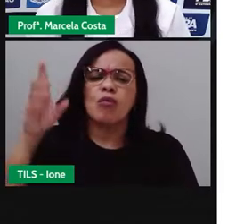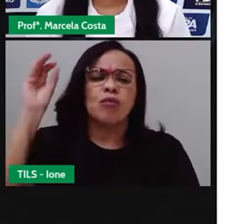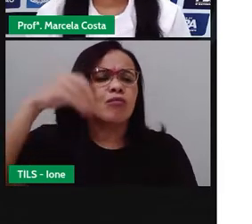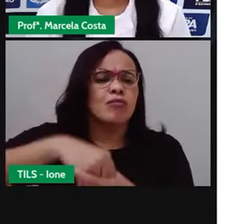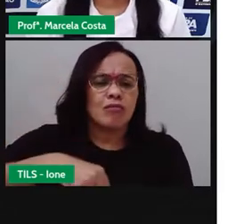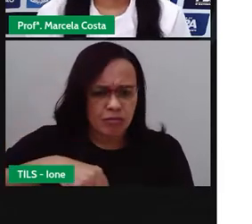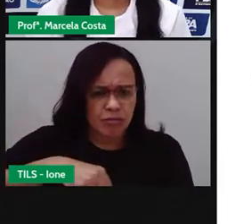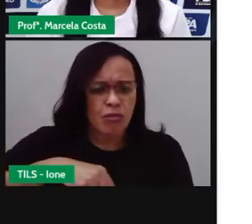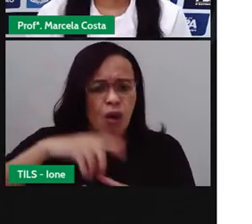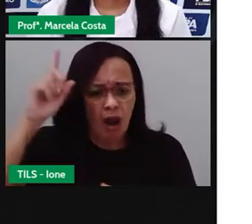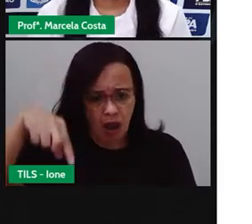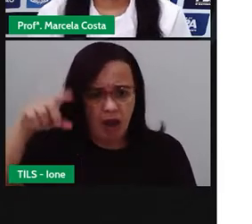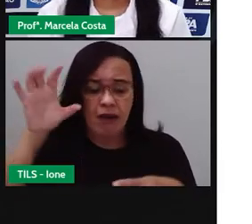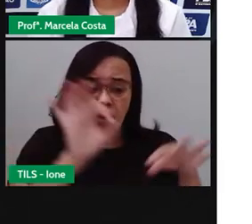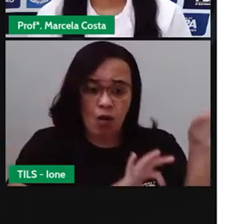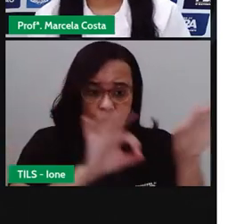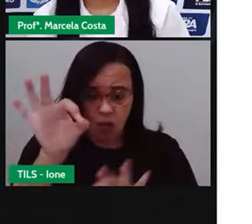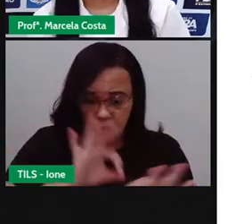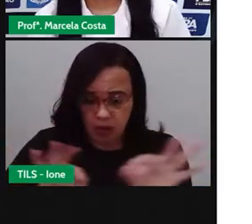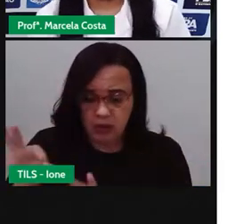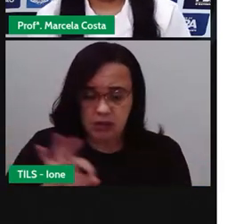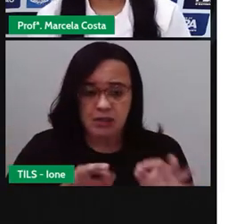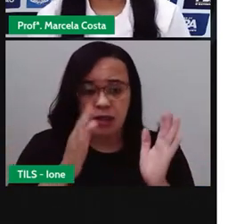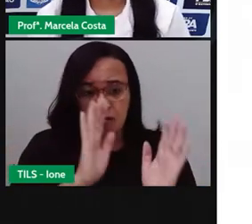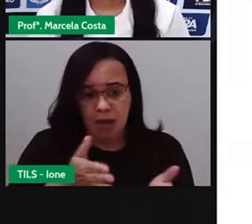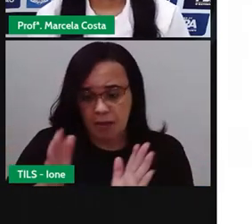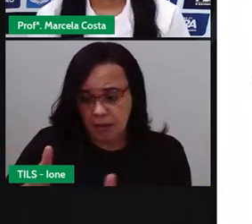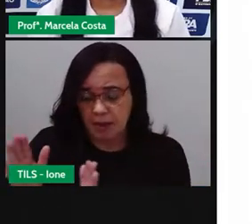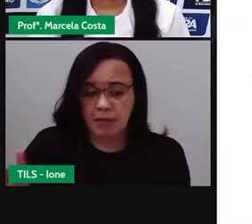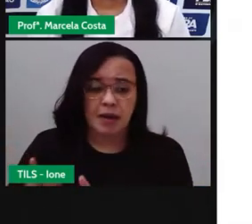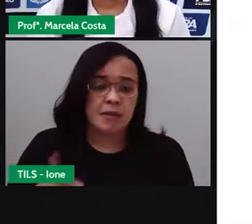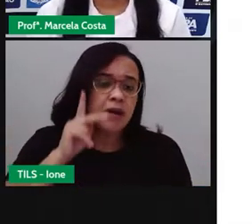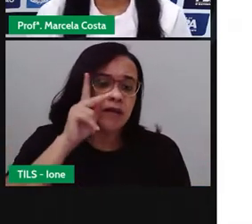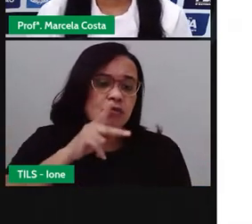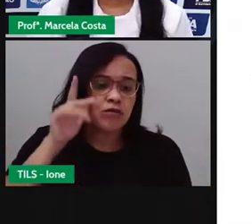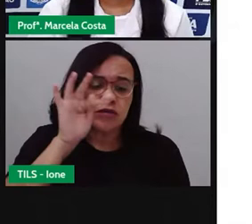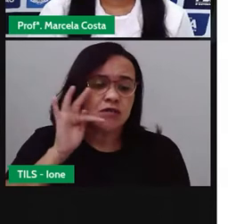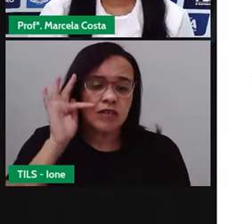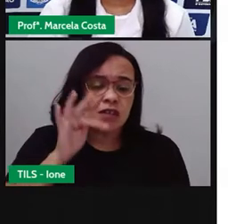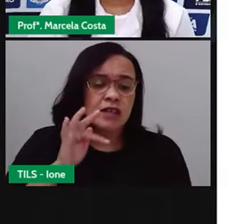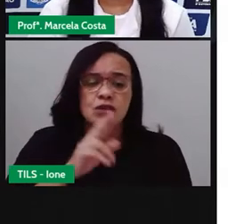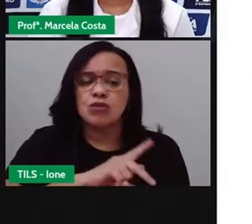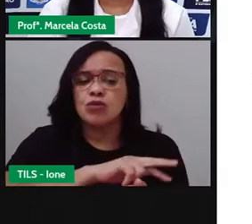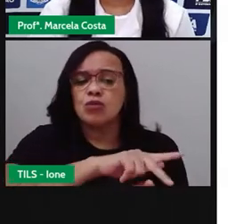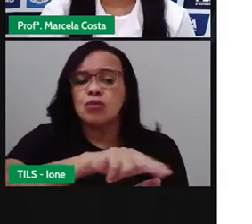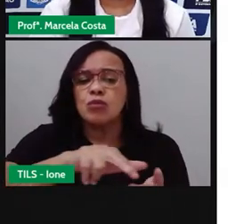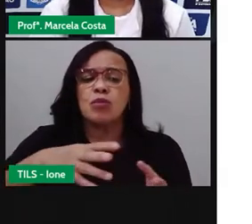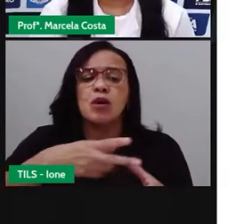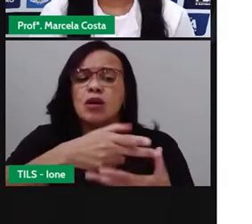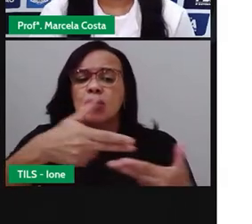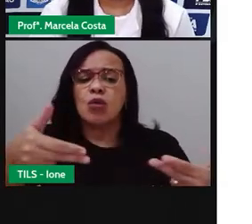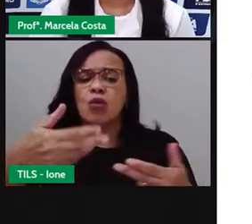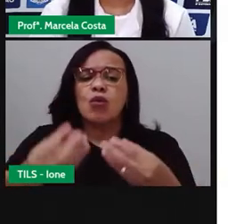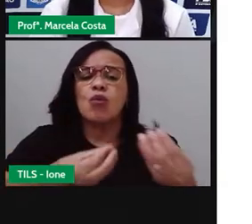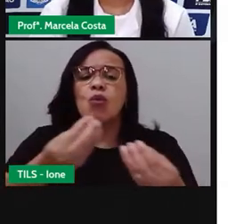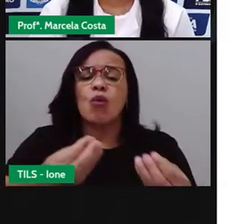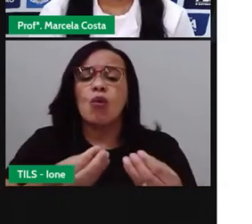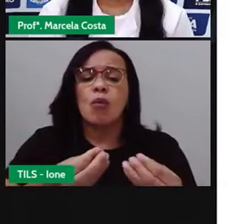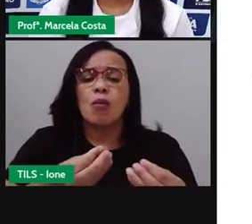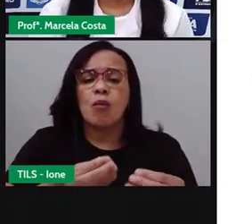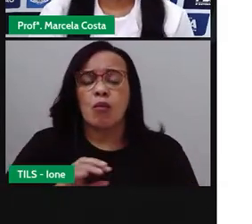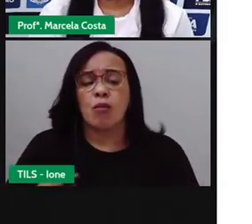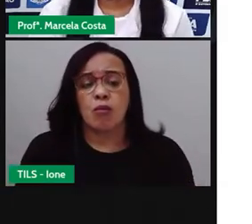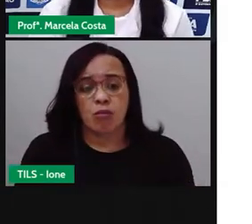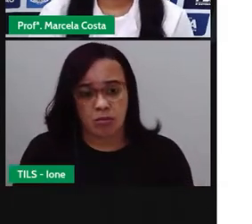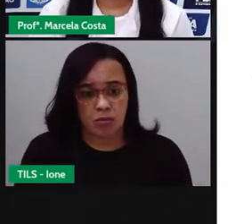mercadorias estão armazenadas de maneira adequada. Como é que você observa aí